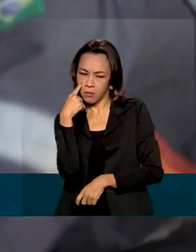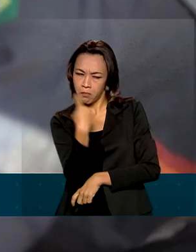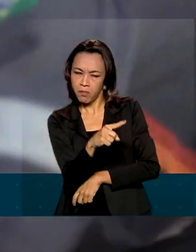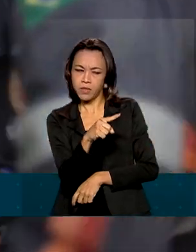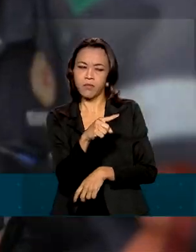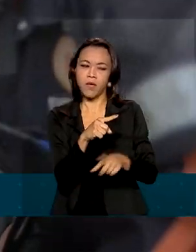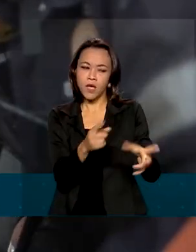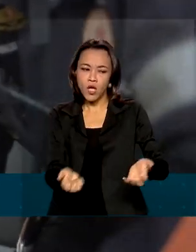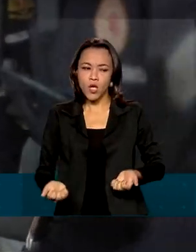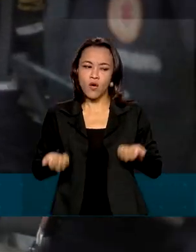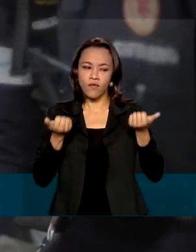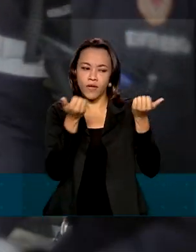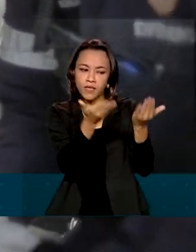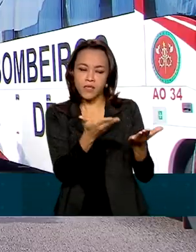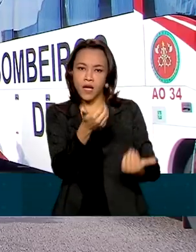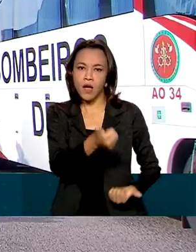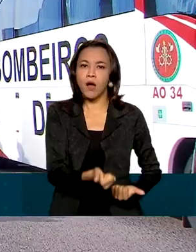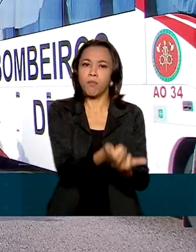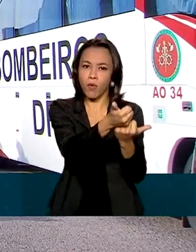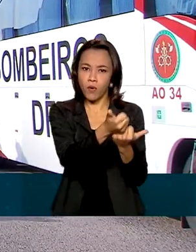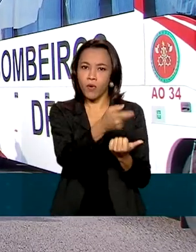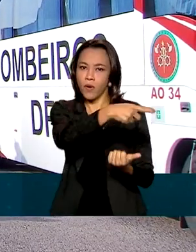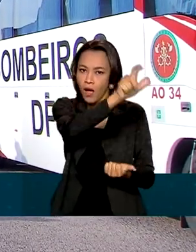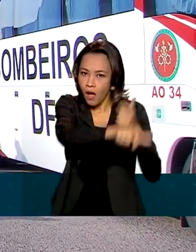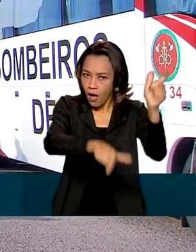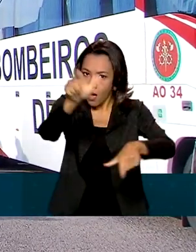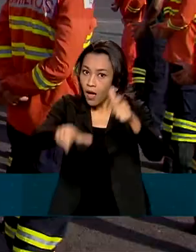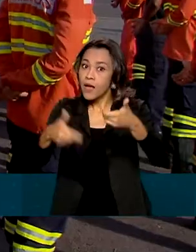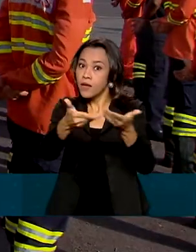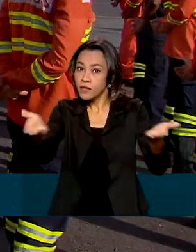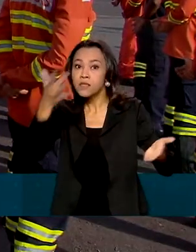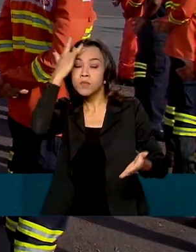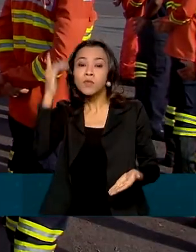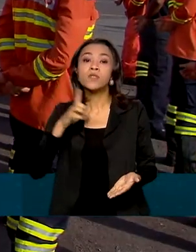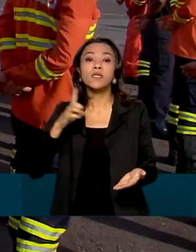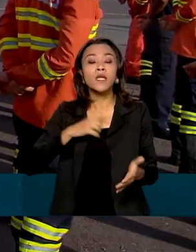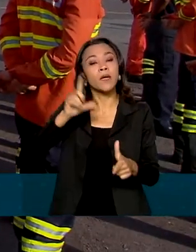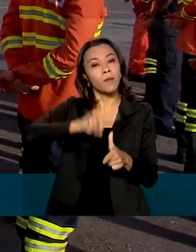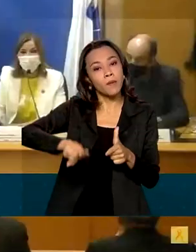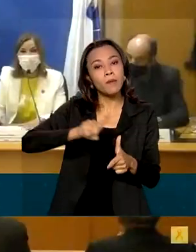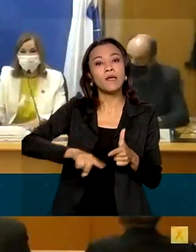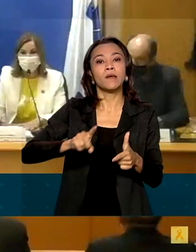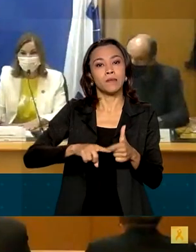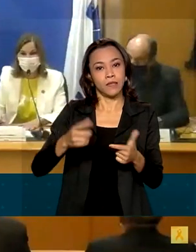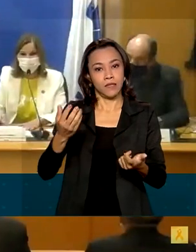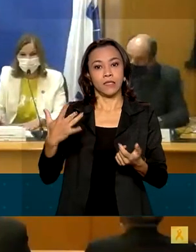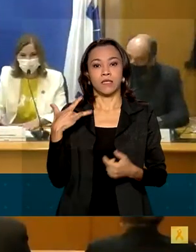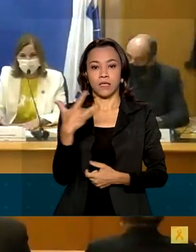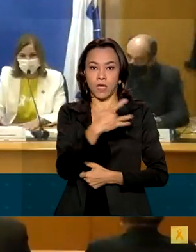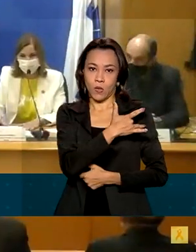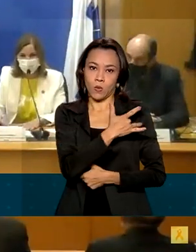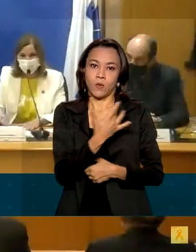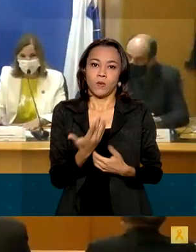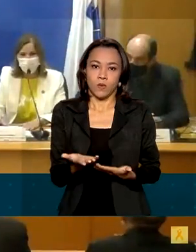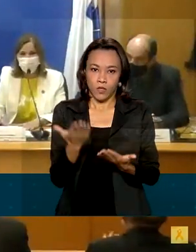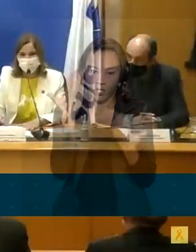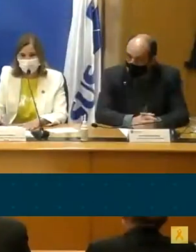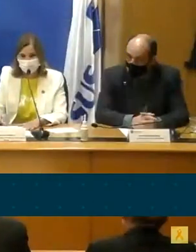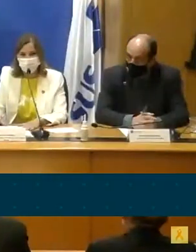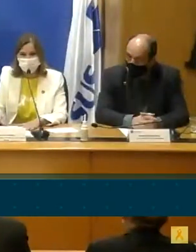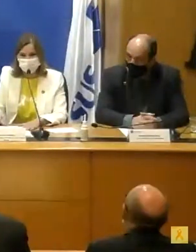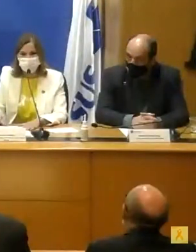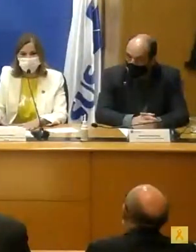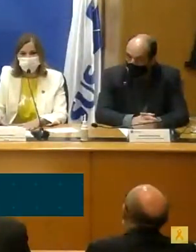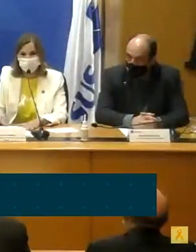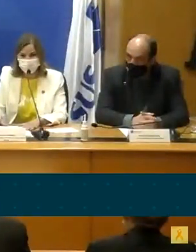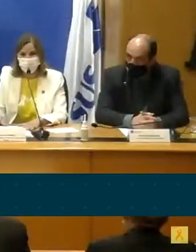e oferecer assistência adequada aos pacientes com problemas de saúde mental. Serão treinados todas as unidades